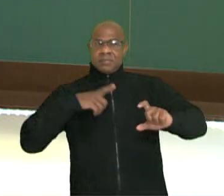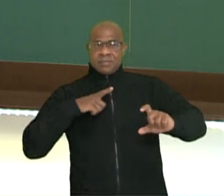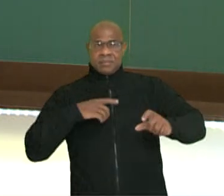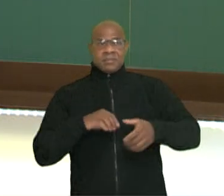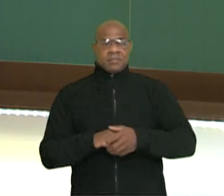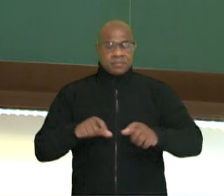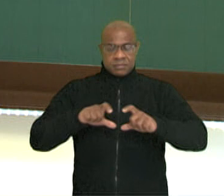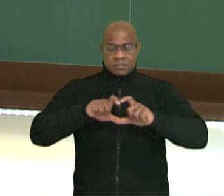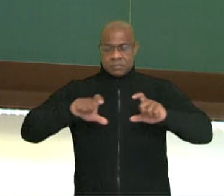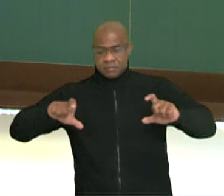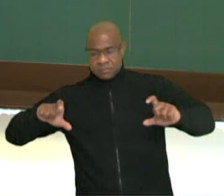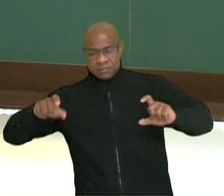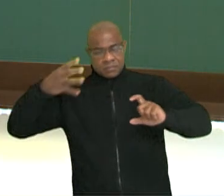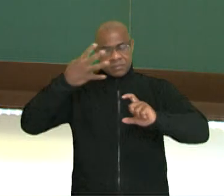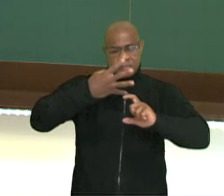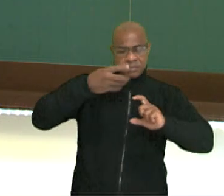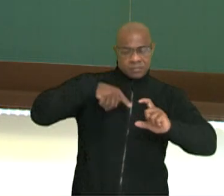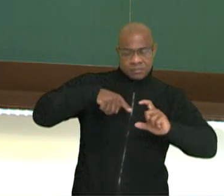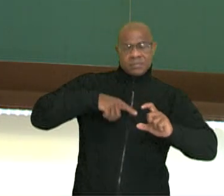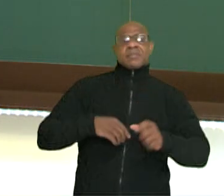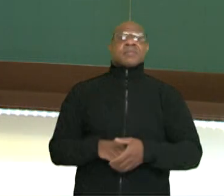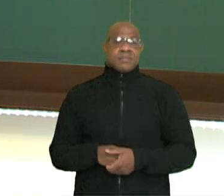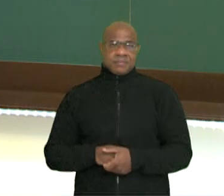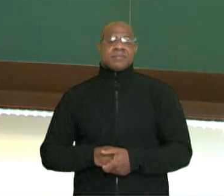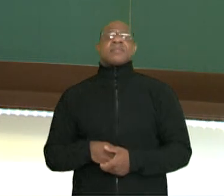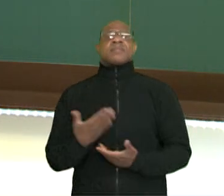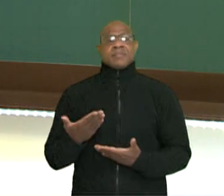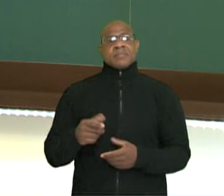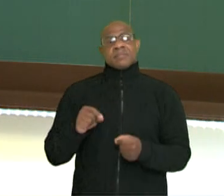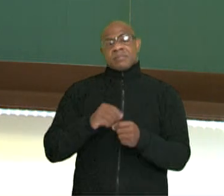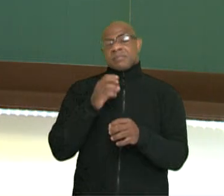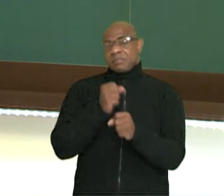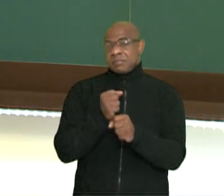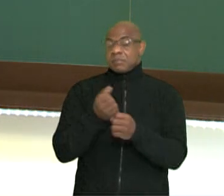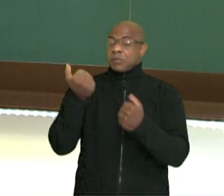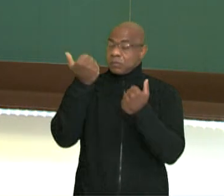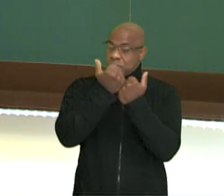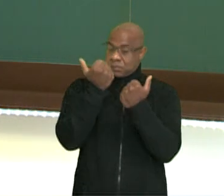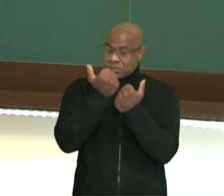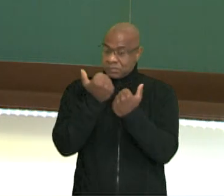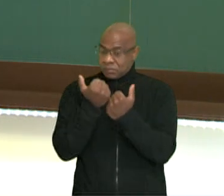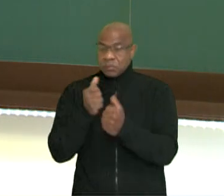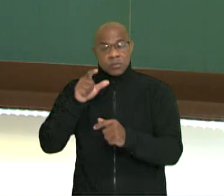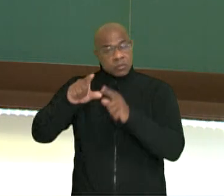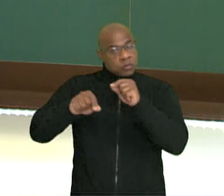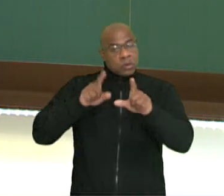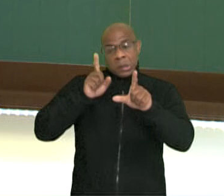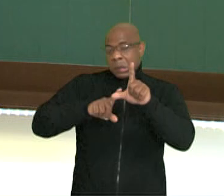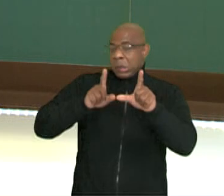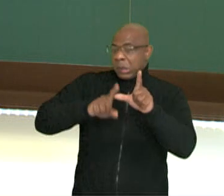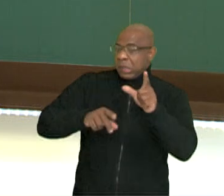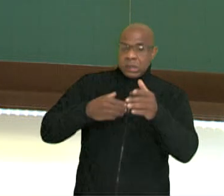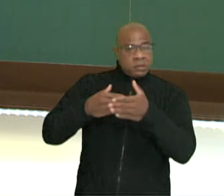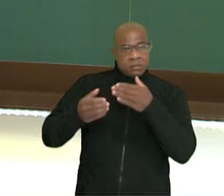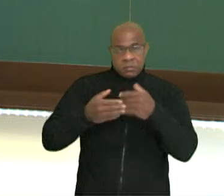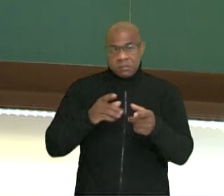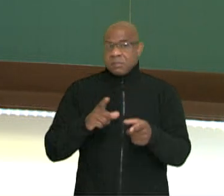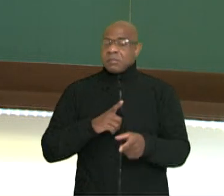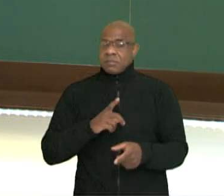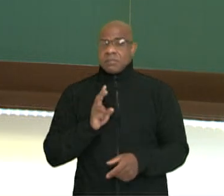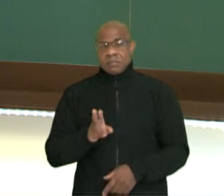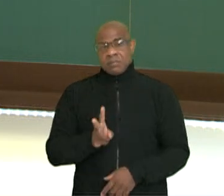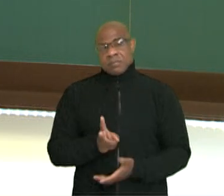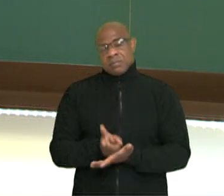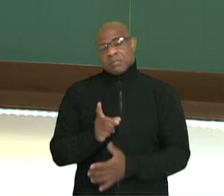uma delas. Substitui cada uma, uma de cada vez na equação original biquadrada e vai verificar que vai dar zero, vai ser